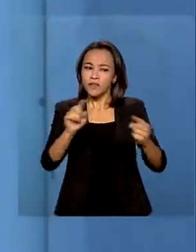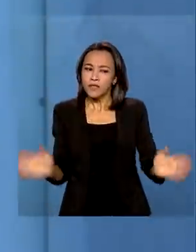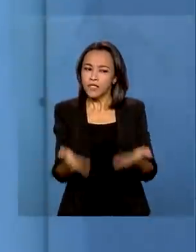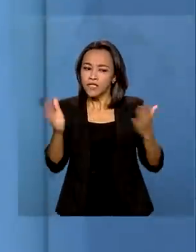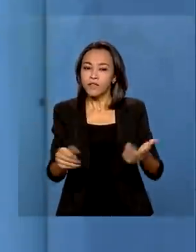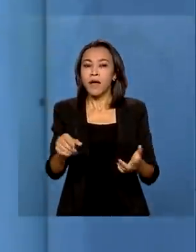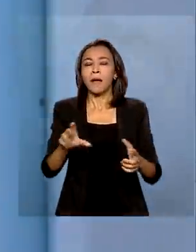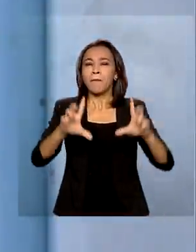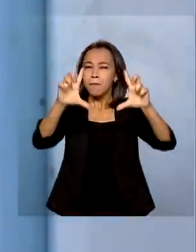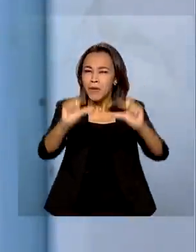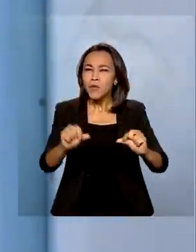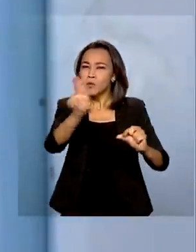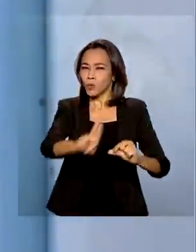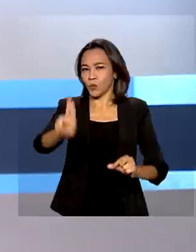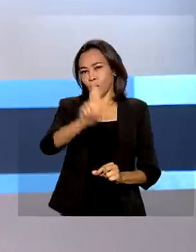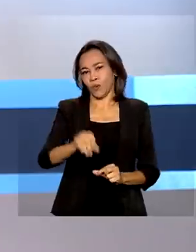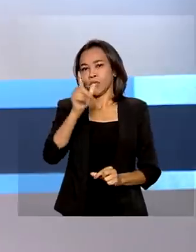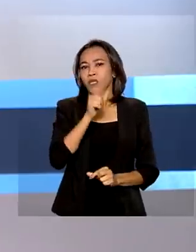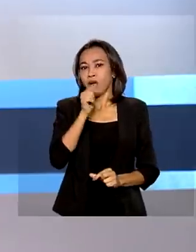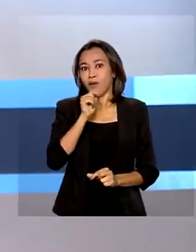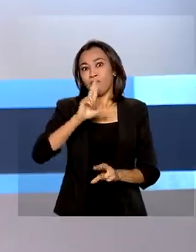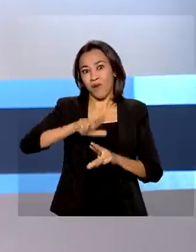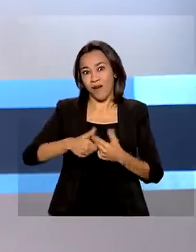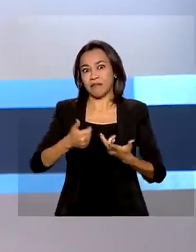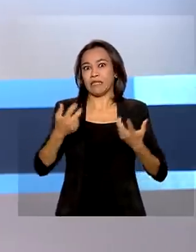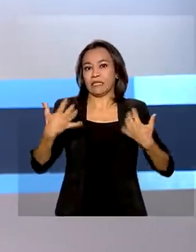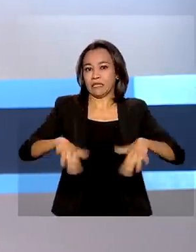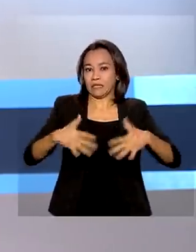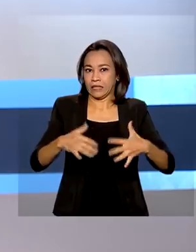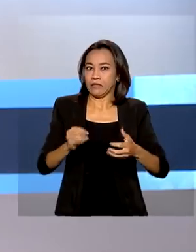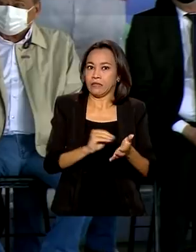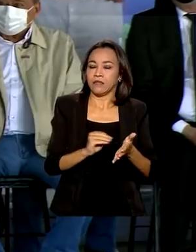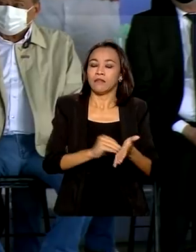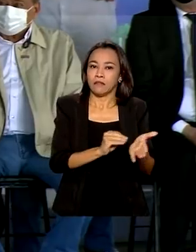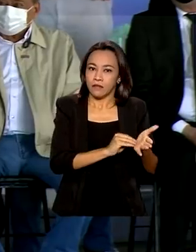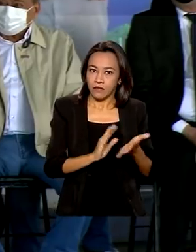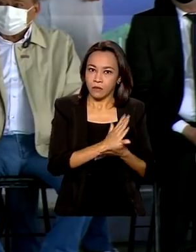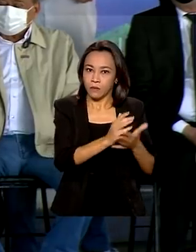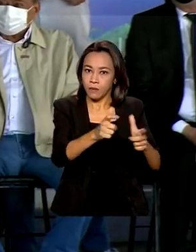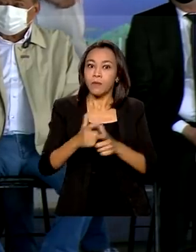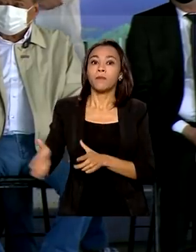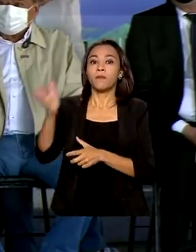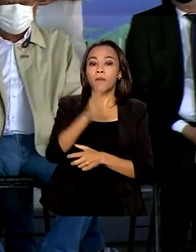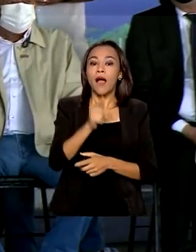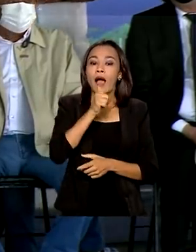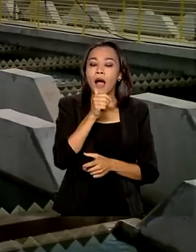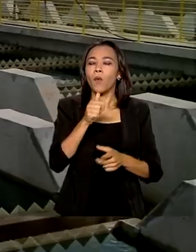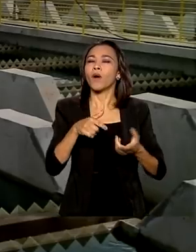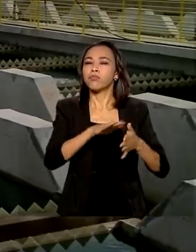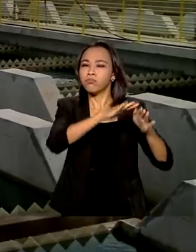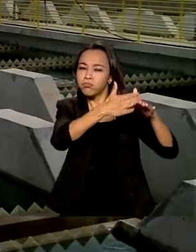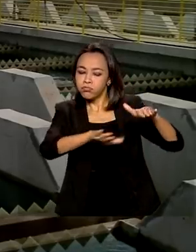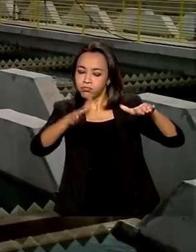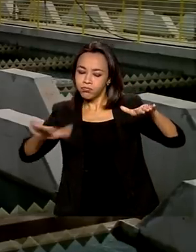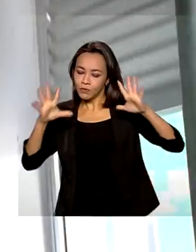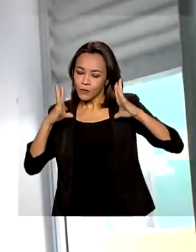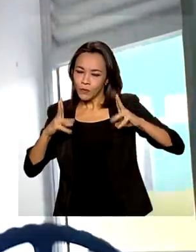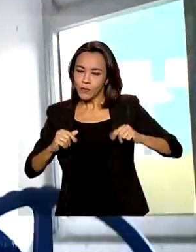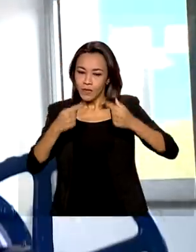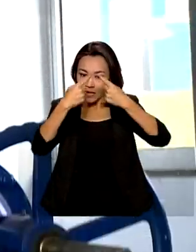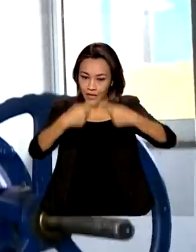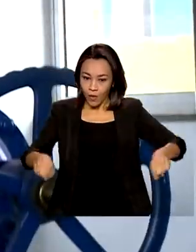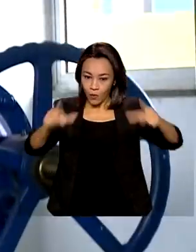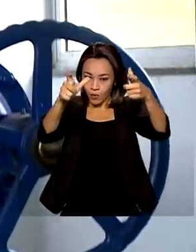consumo diante da crise hídrica. Água tratada. Presidente Jair Bolsonaro inaugura complexo produtor em